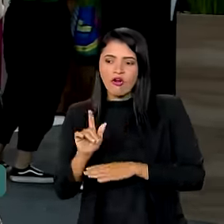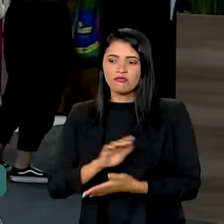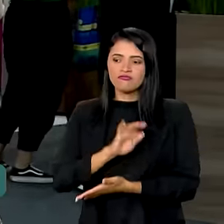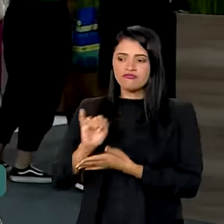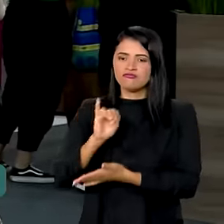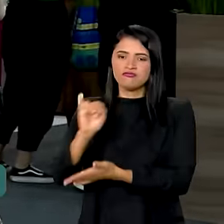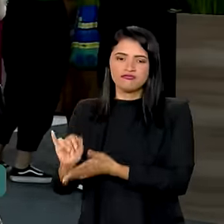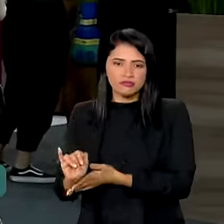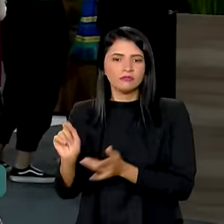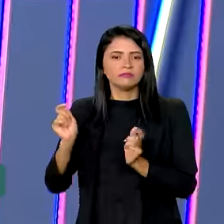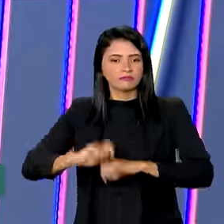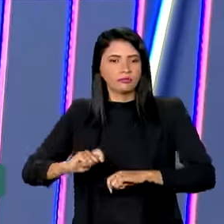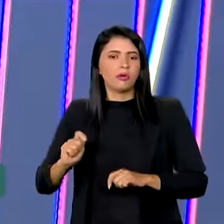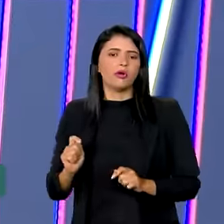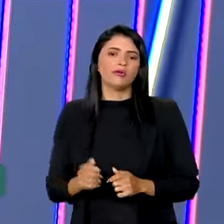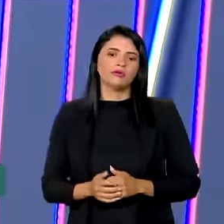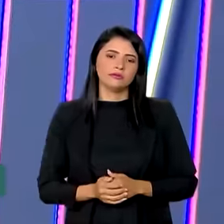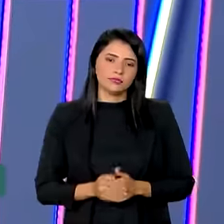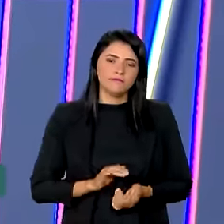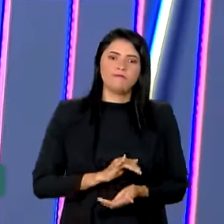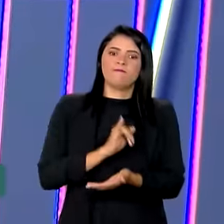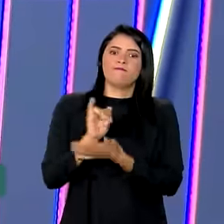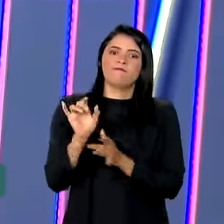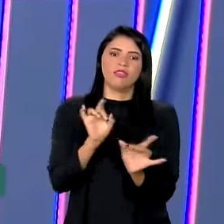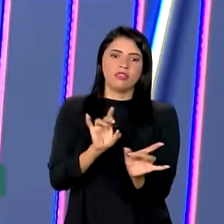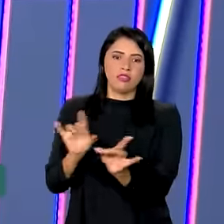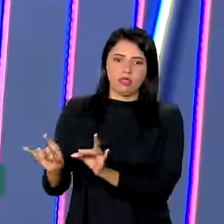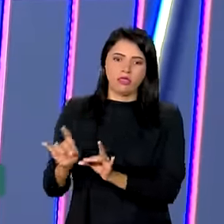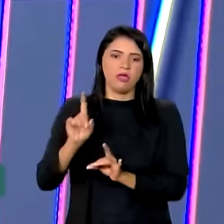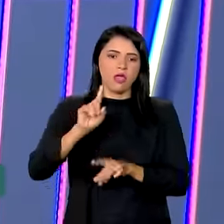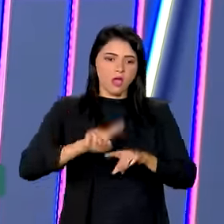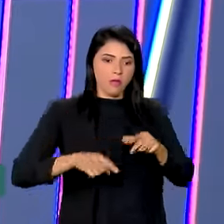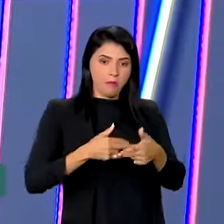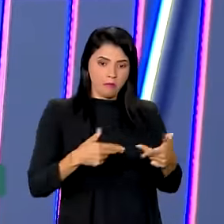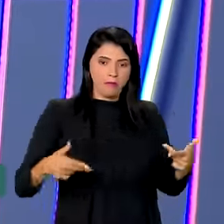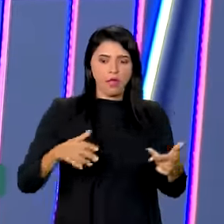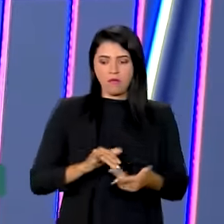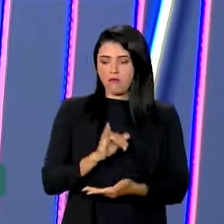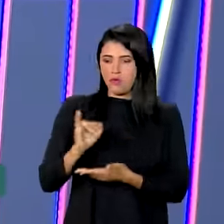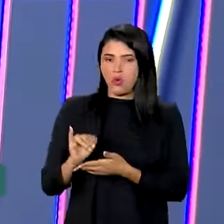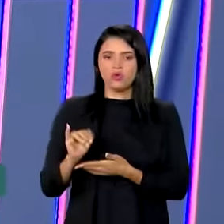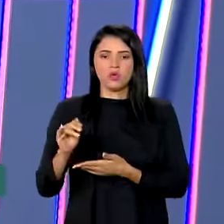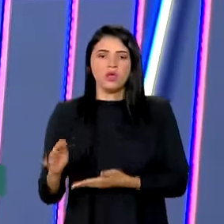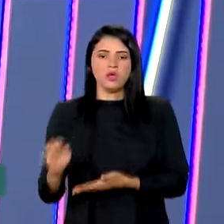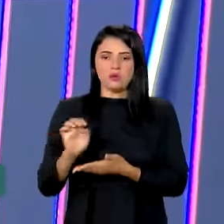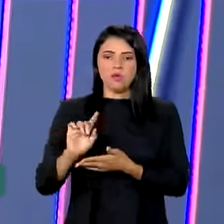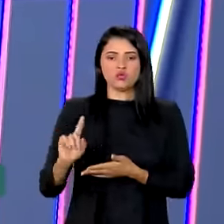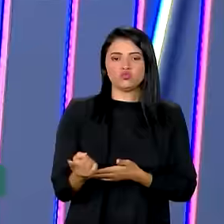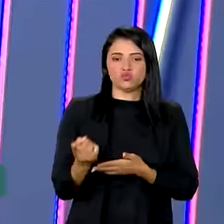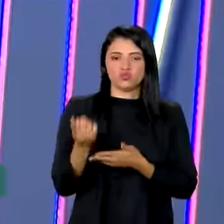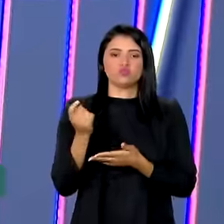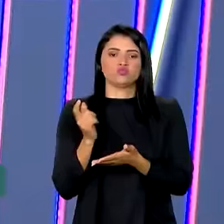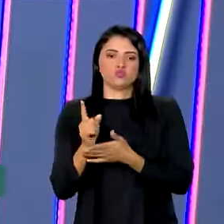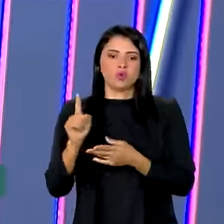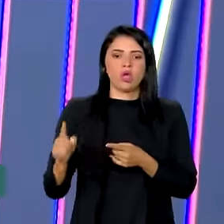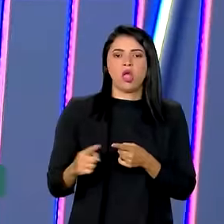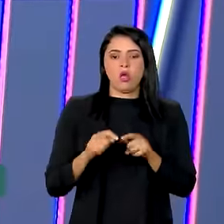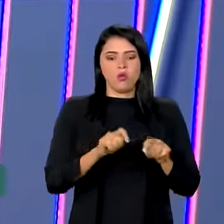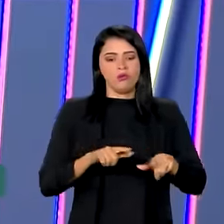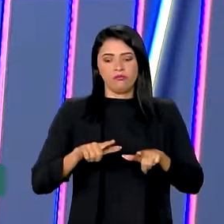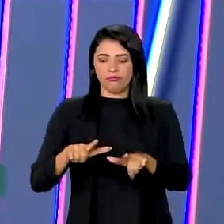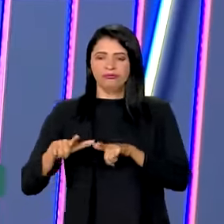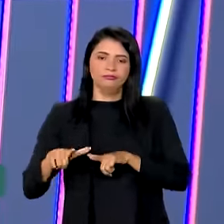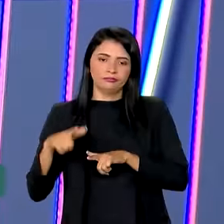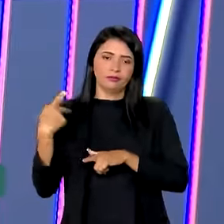e passem a exportar. Eu importo um produto, uma licença, eu exporto um, outra licença, era por